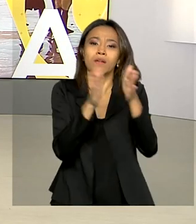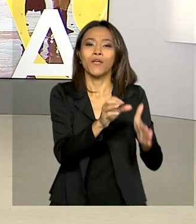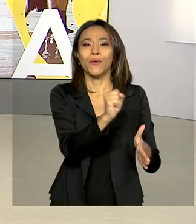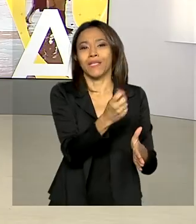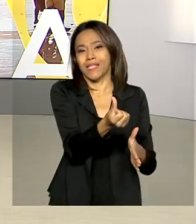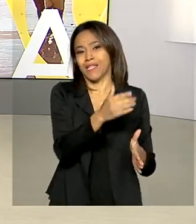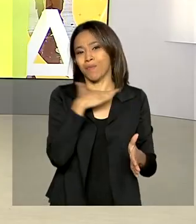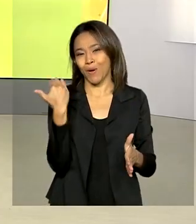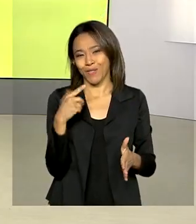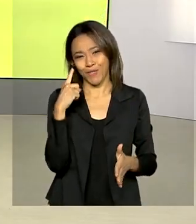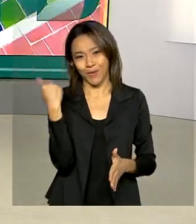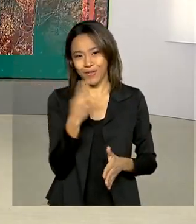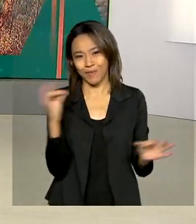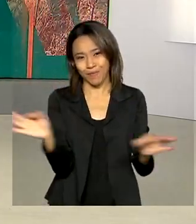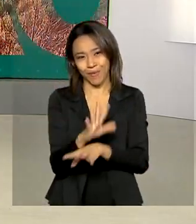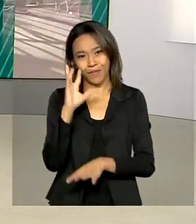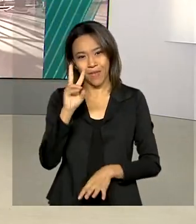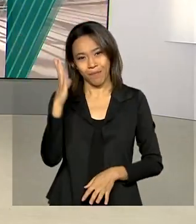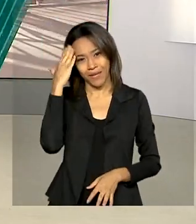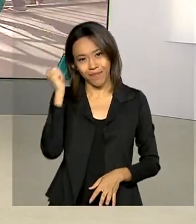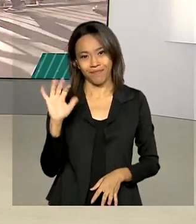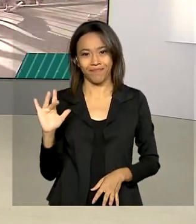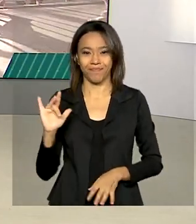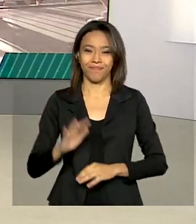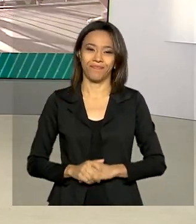fica por aqui, nos vemos amanhã. Até lá!